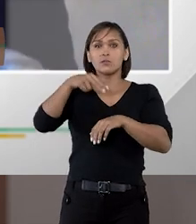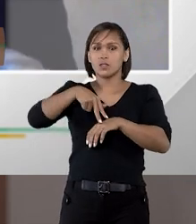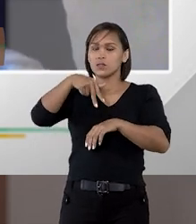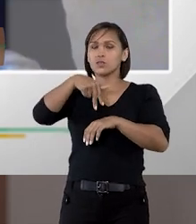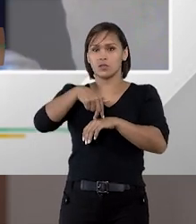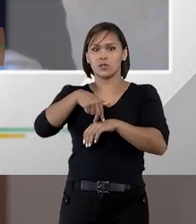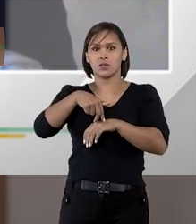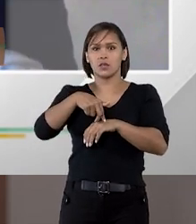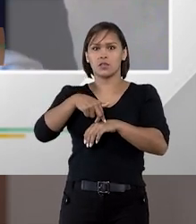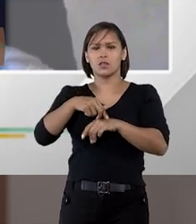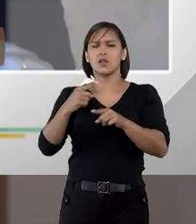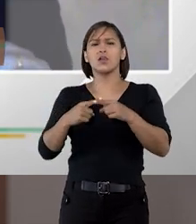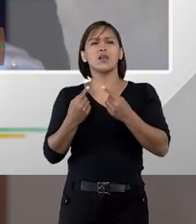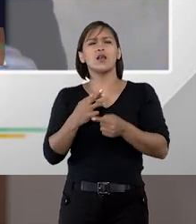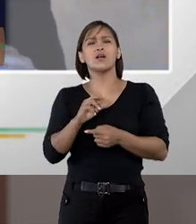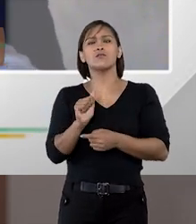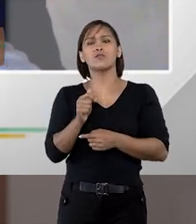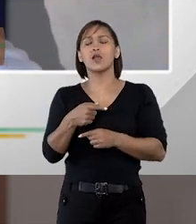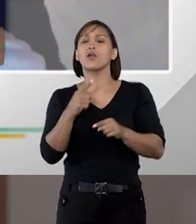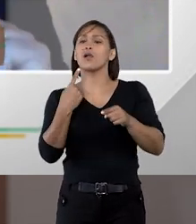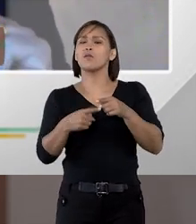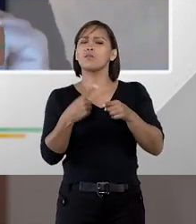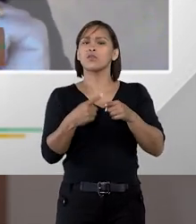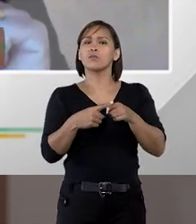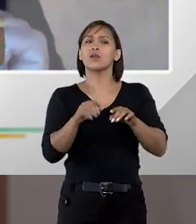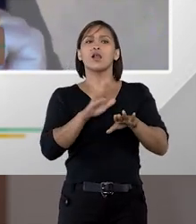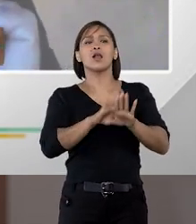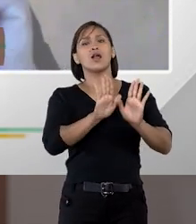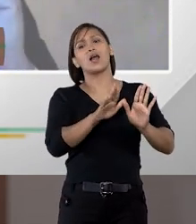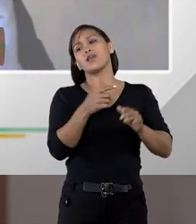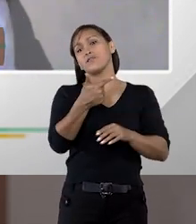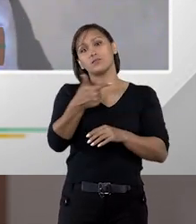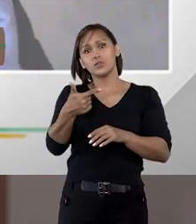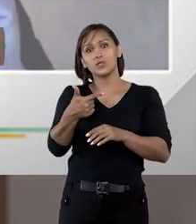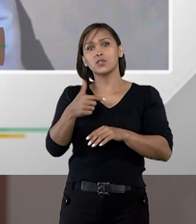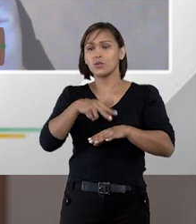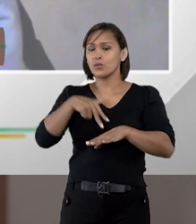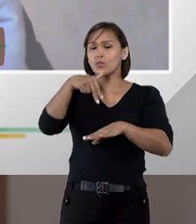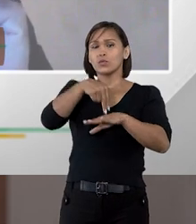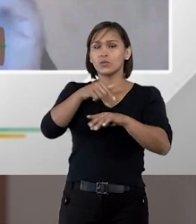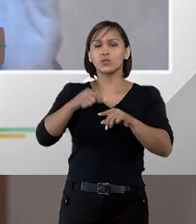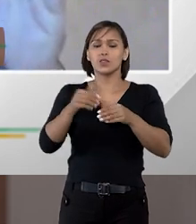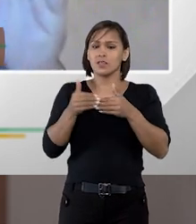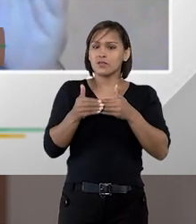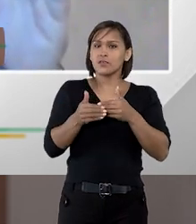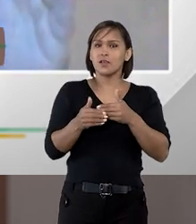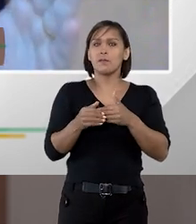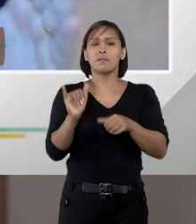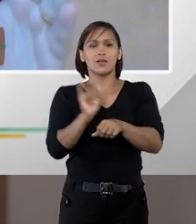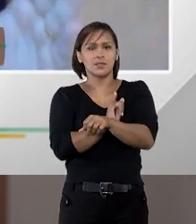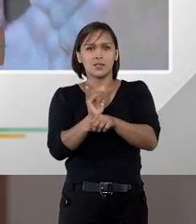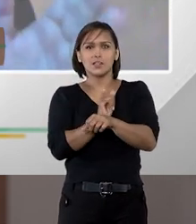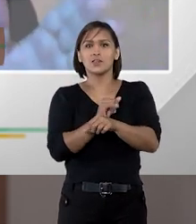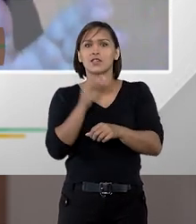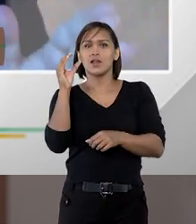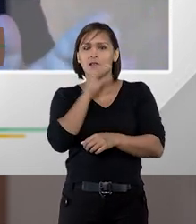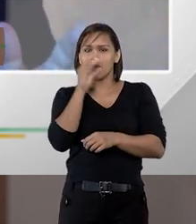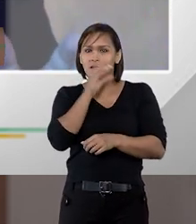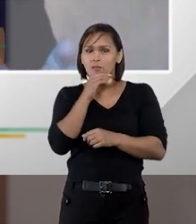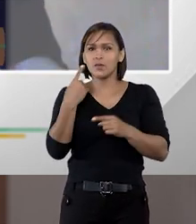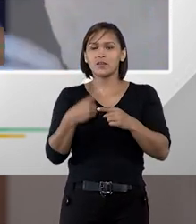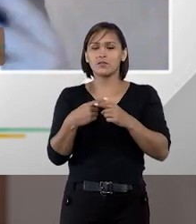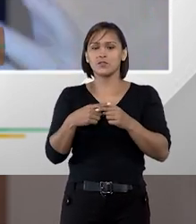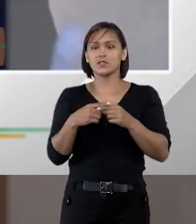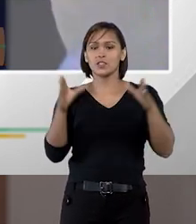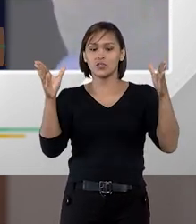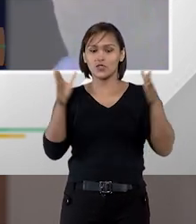primeiro colocado aí Rafael e se ele tiver algum problema de habilitação você vai para o segundo colocado e assim por diante mas a lógica é uma lógica de eficiência